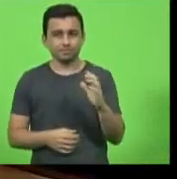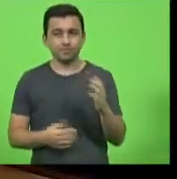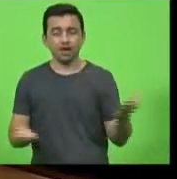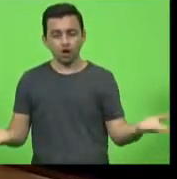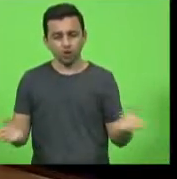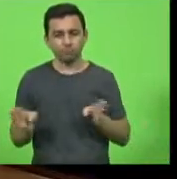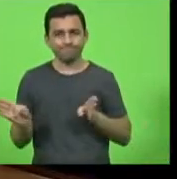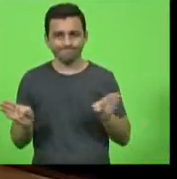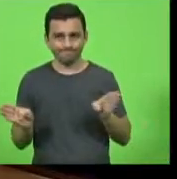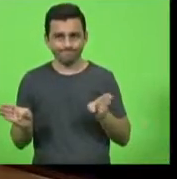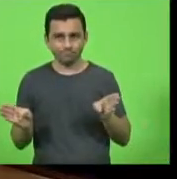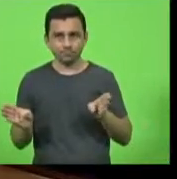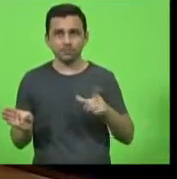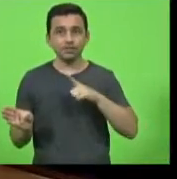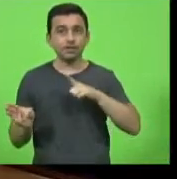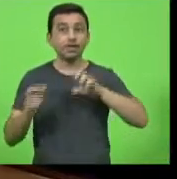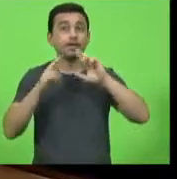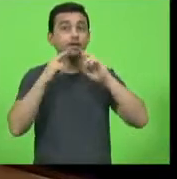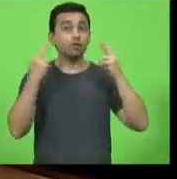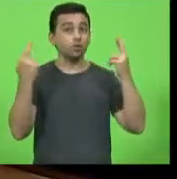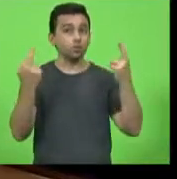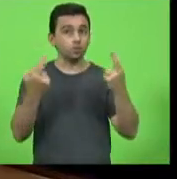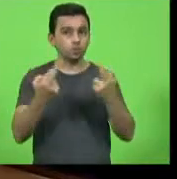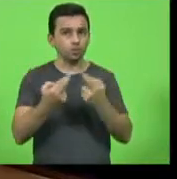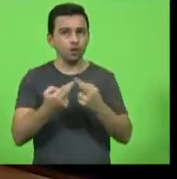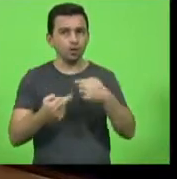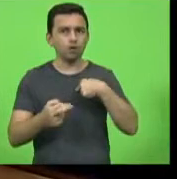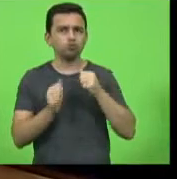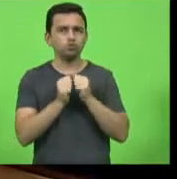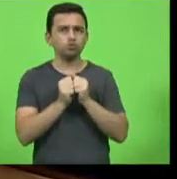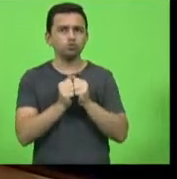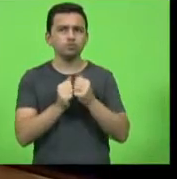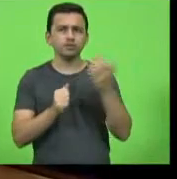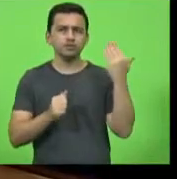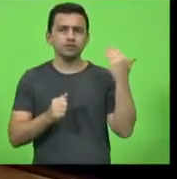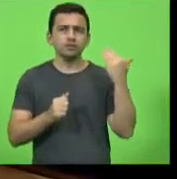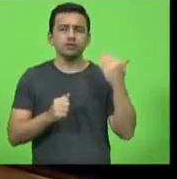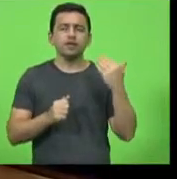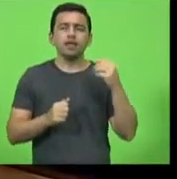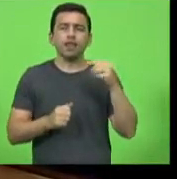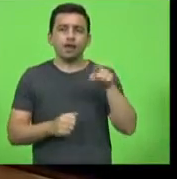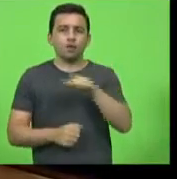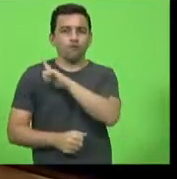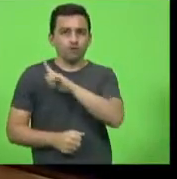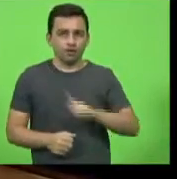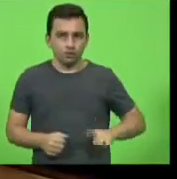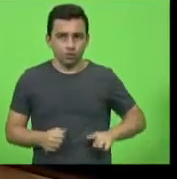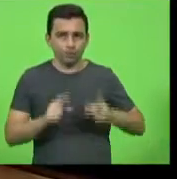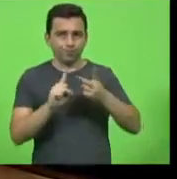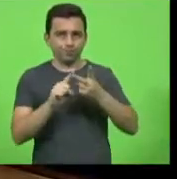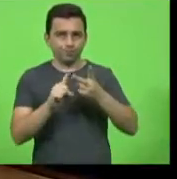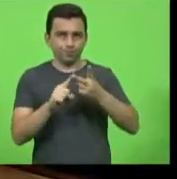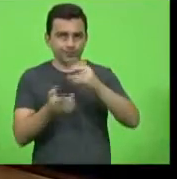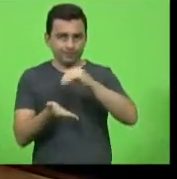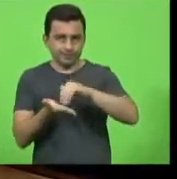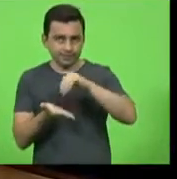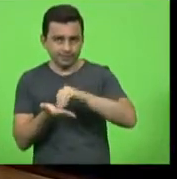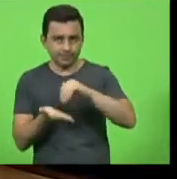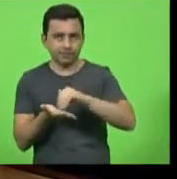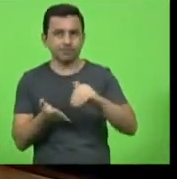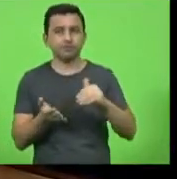está acontecendo uma reunião da qual também estava participando com o governador do Estado, com o secretário de Saúde